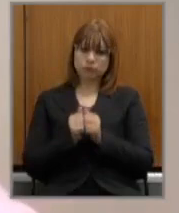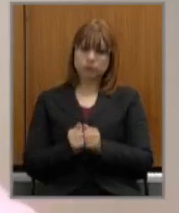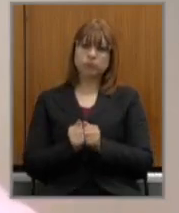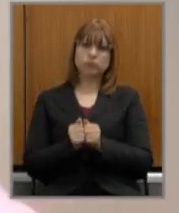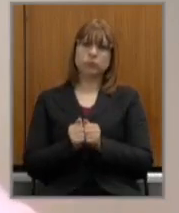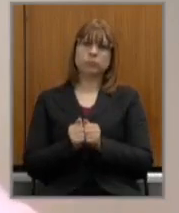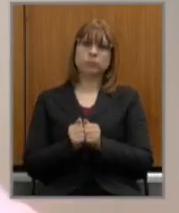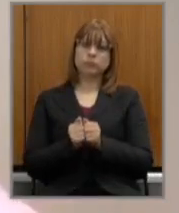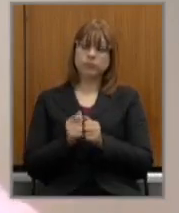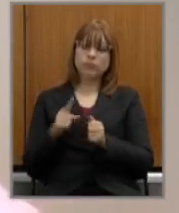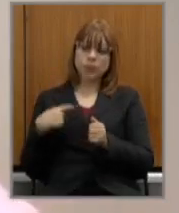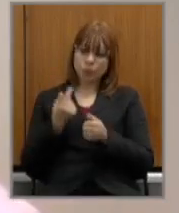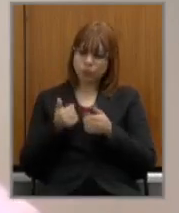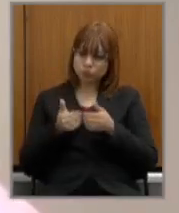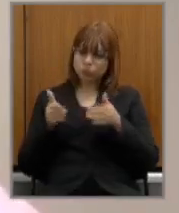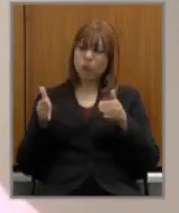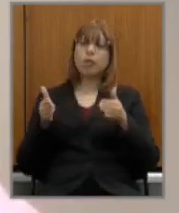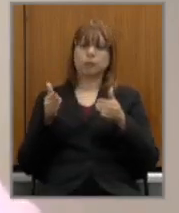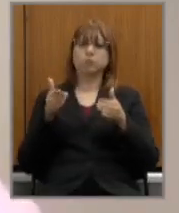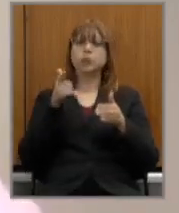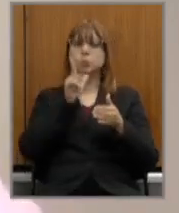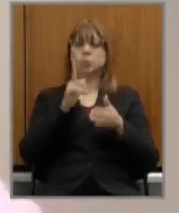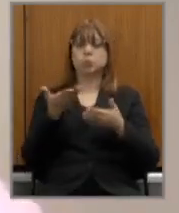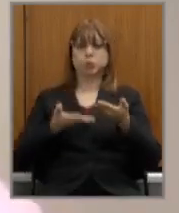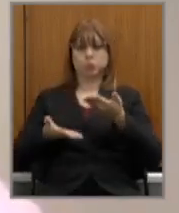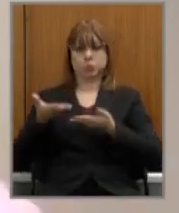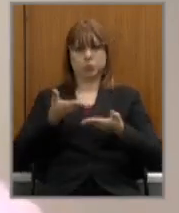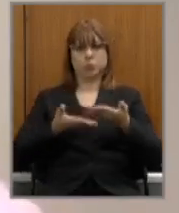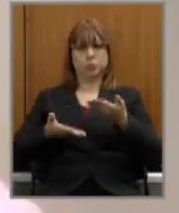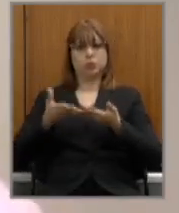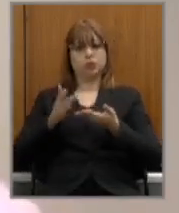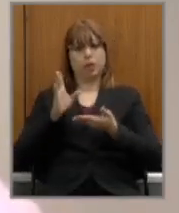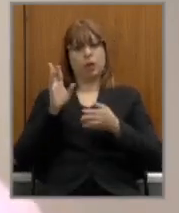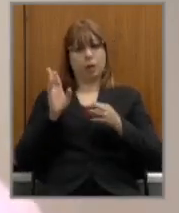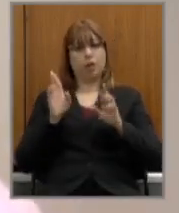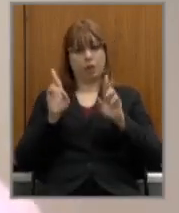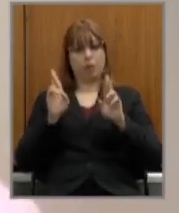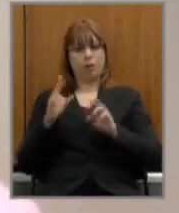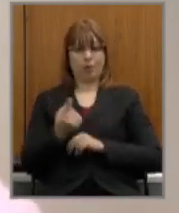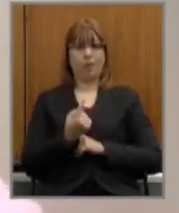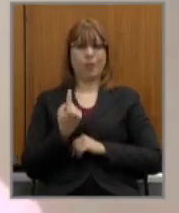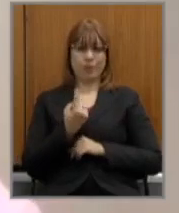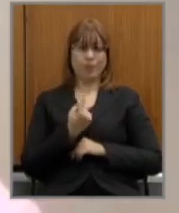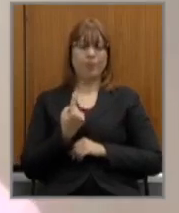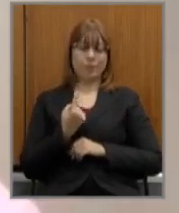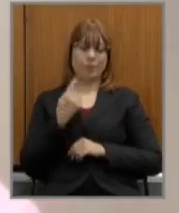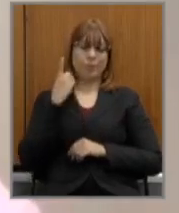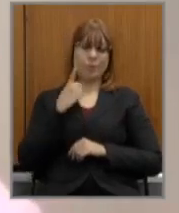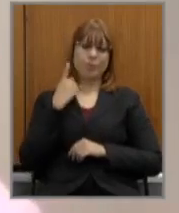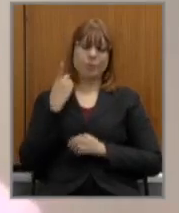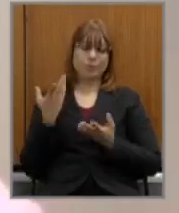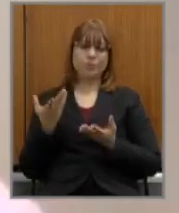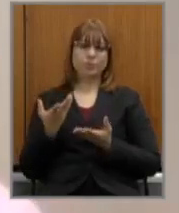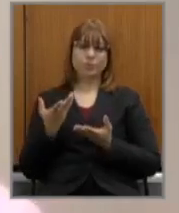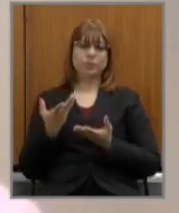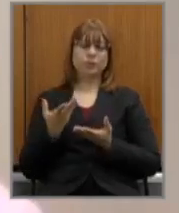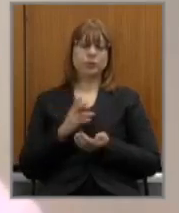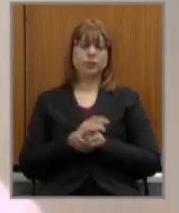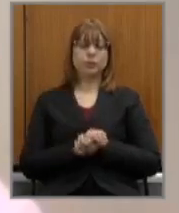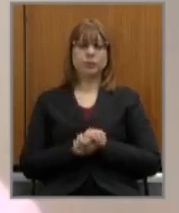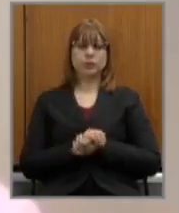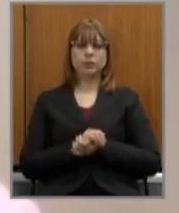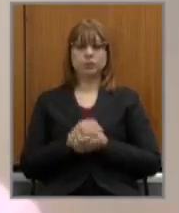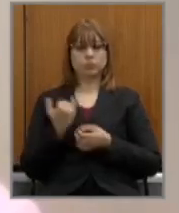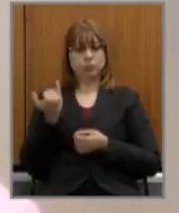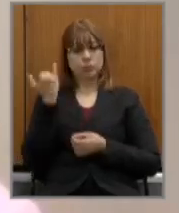uma porta aberta para o diálogo que é o nosso papel né e eu tenho certeza que muita melhoria ainda vai acontecer durante